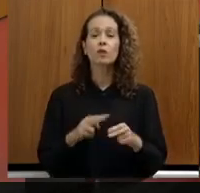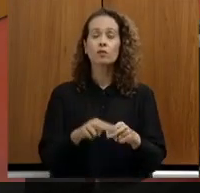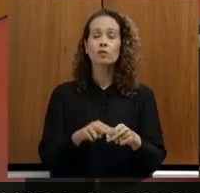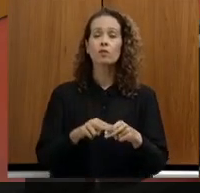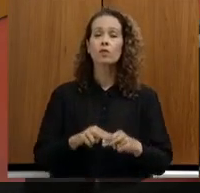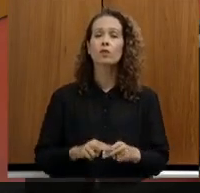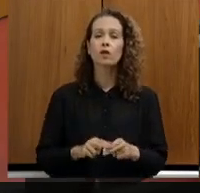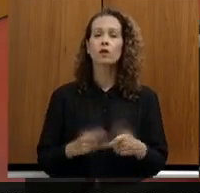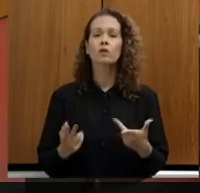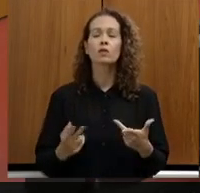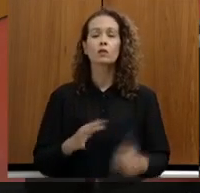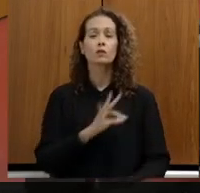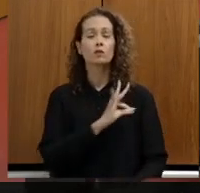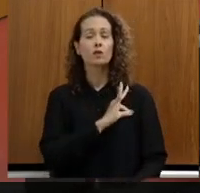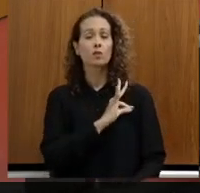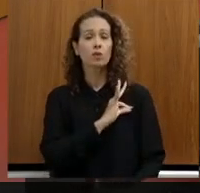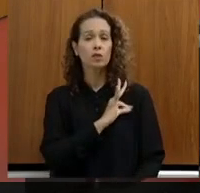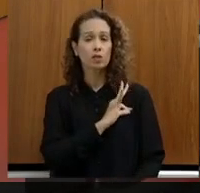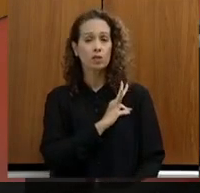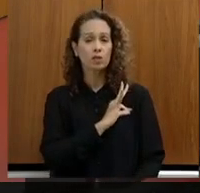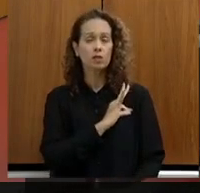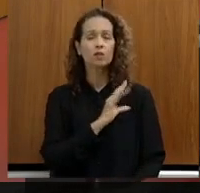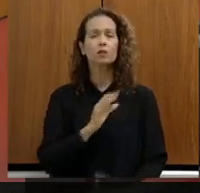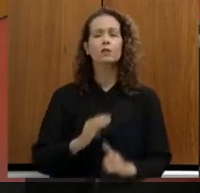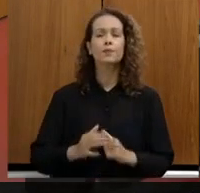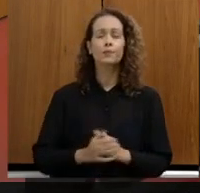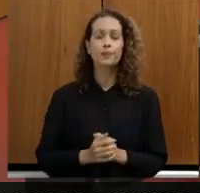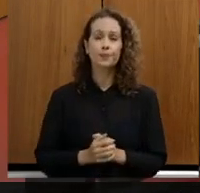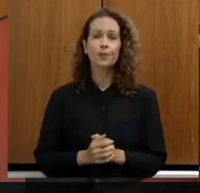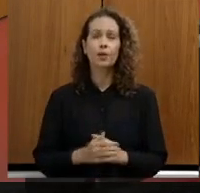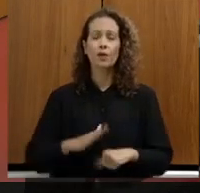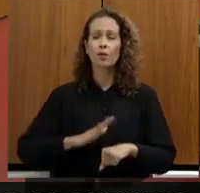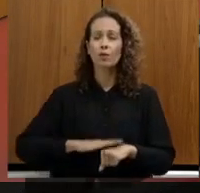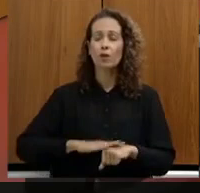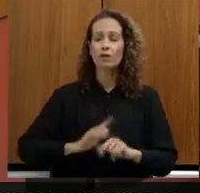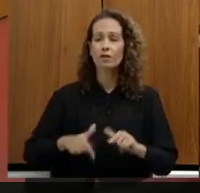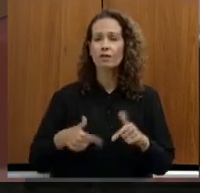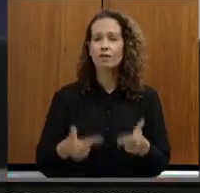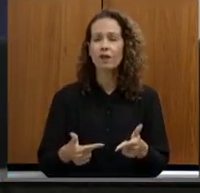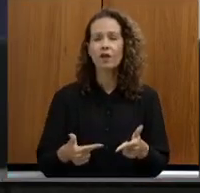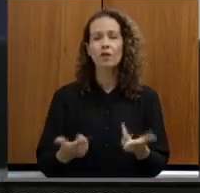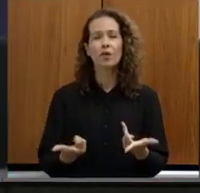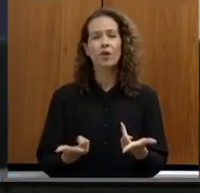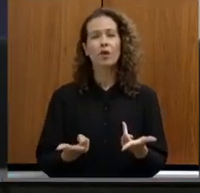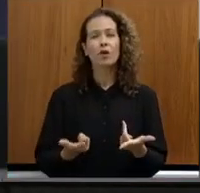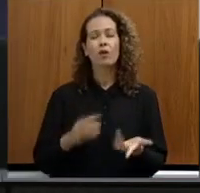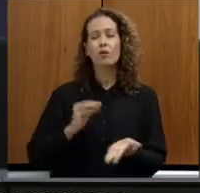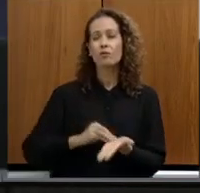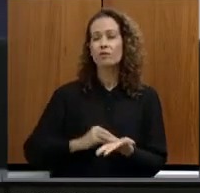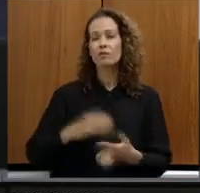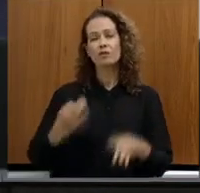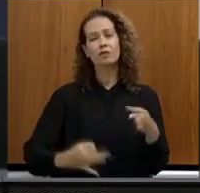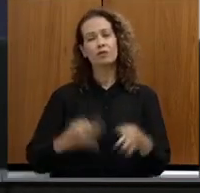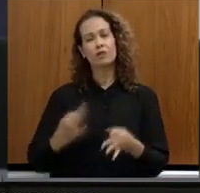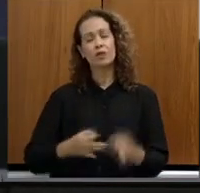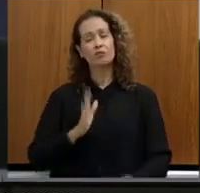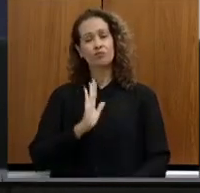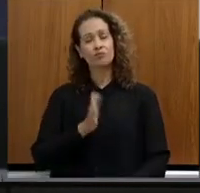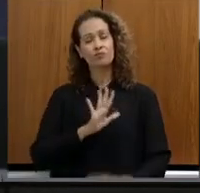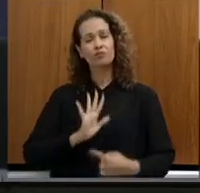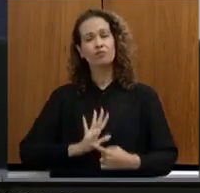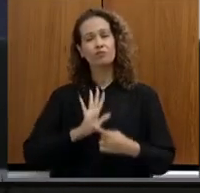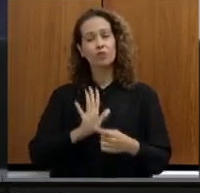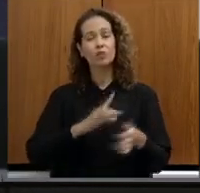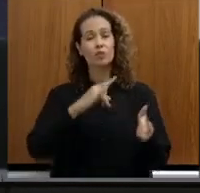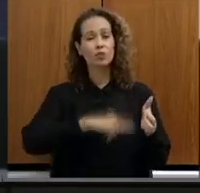da polícia, uma ação extremamente injusta, já colocada agora, já com o